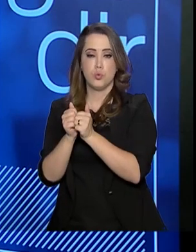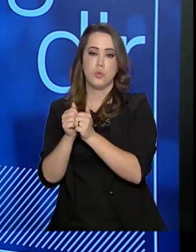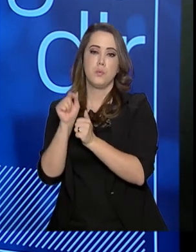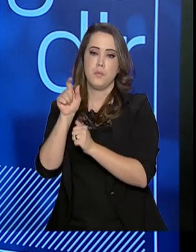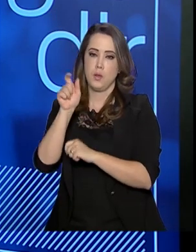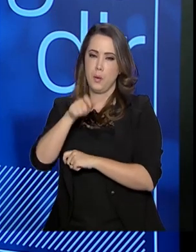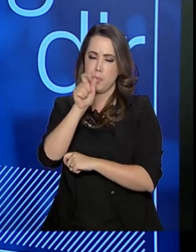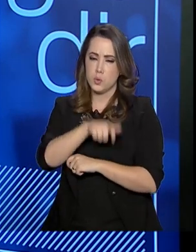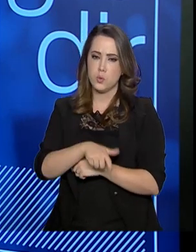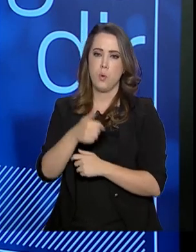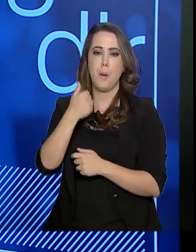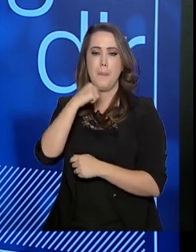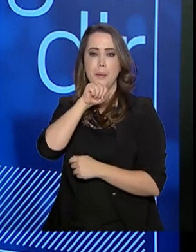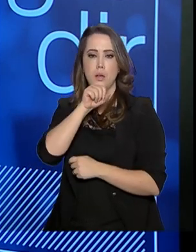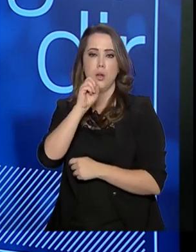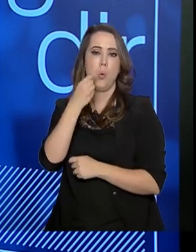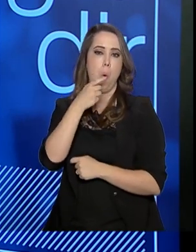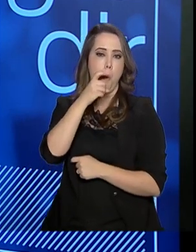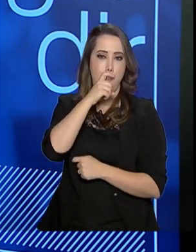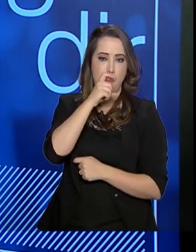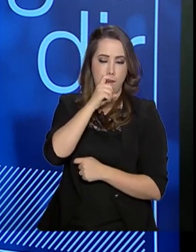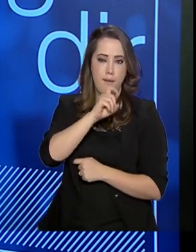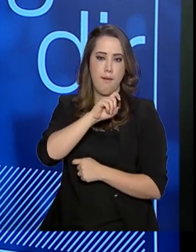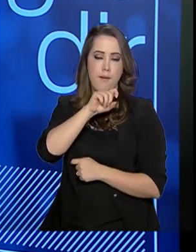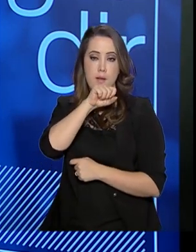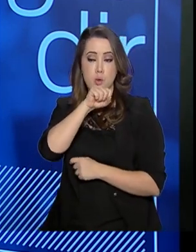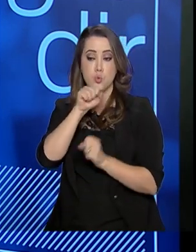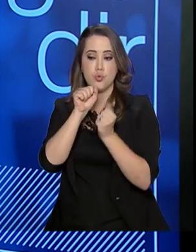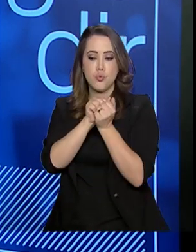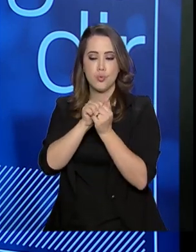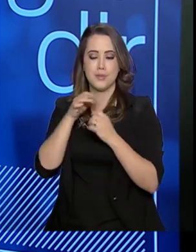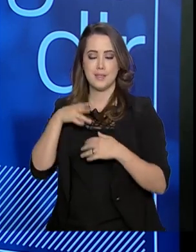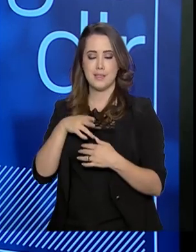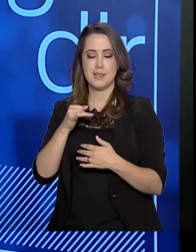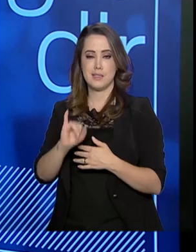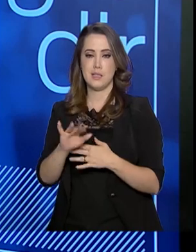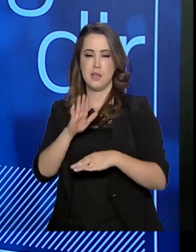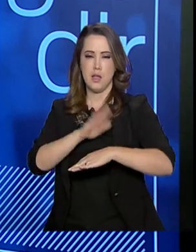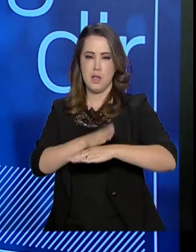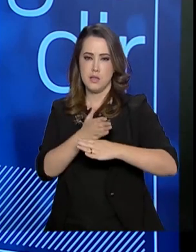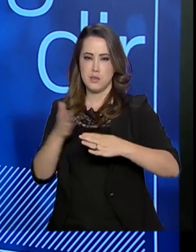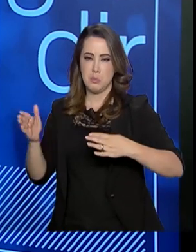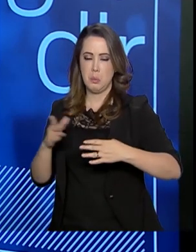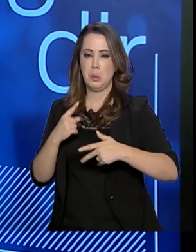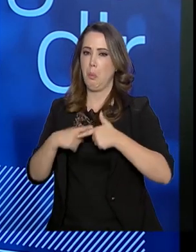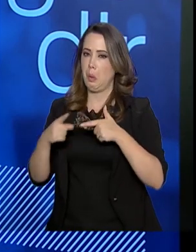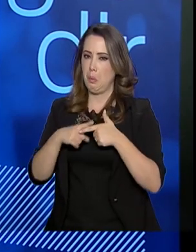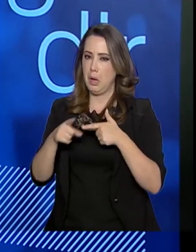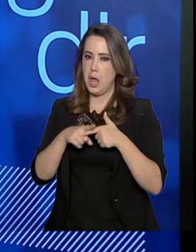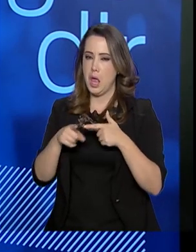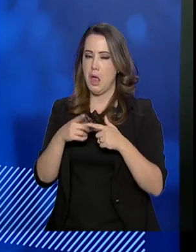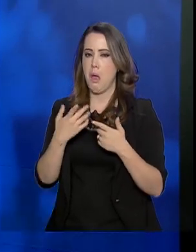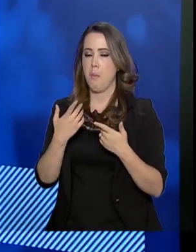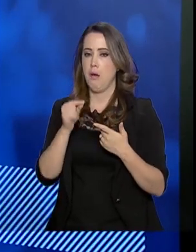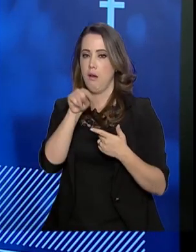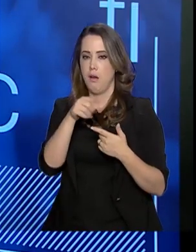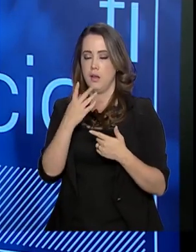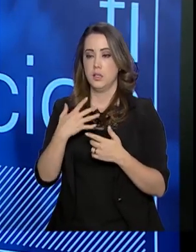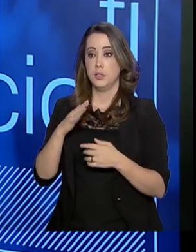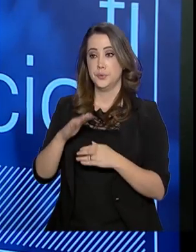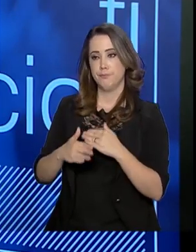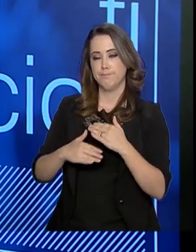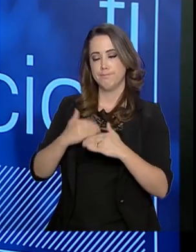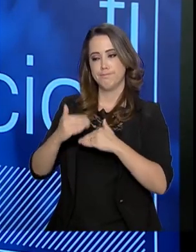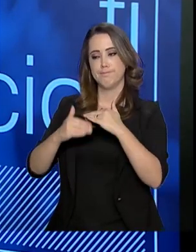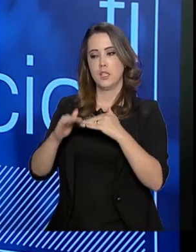cuidador ou cuidadora integralizada. Se essa fase, se ela é abusada ou ela é maltratada, ela vai se tornar